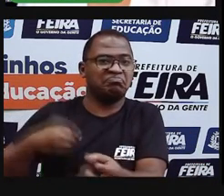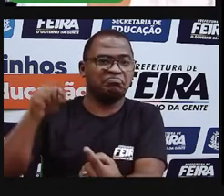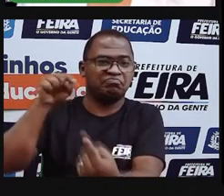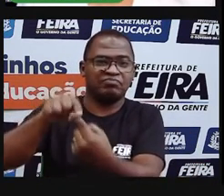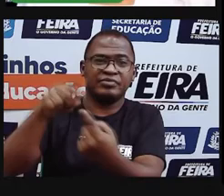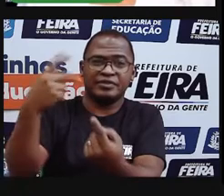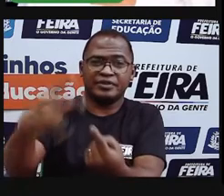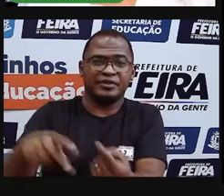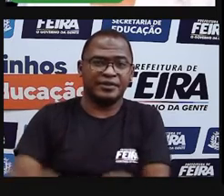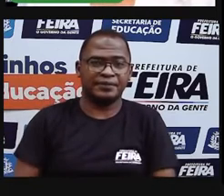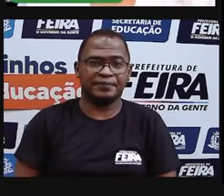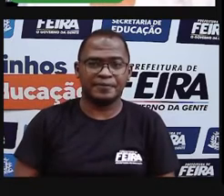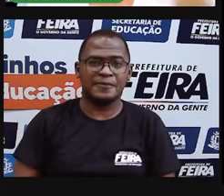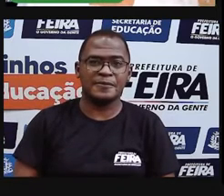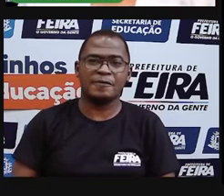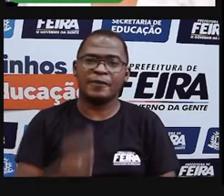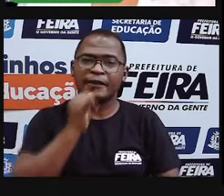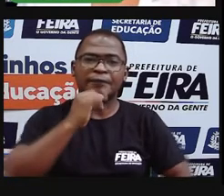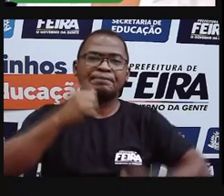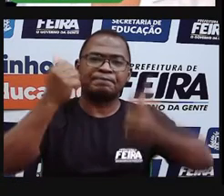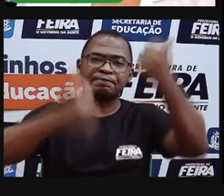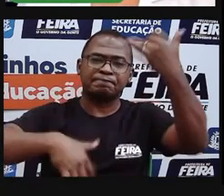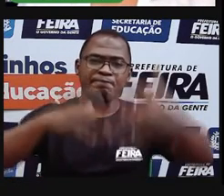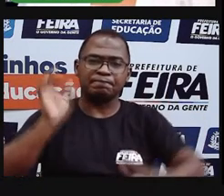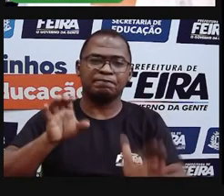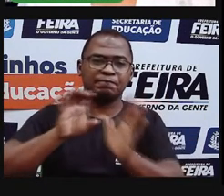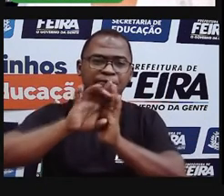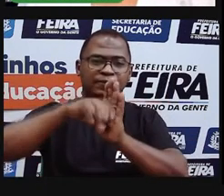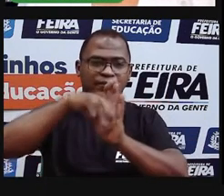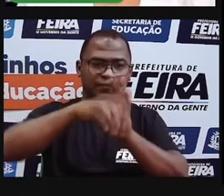Vamos ver um pouco desse conceito, né?